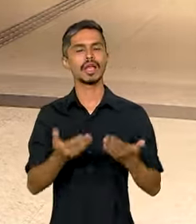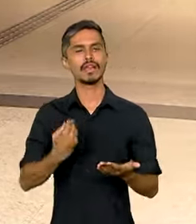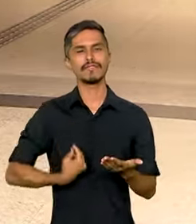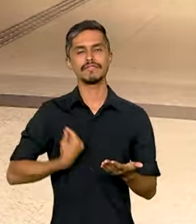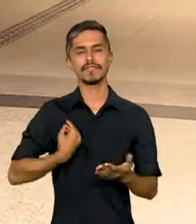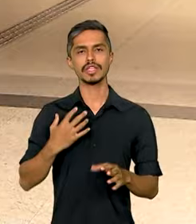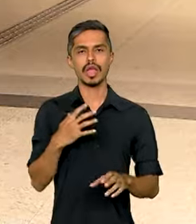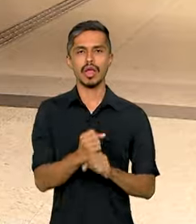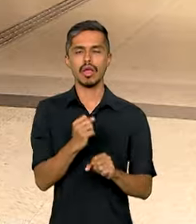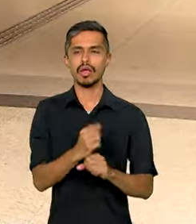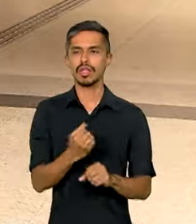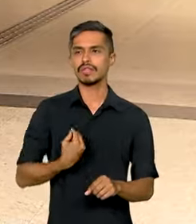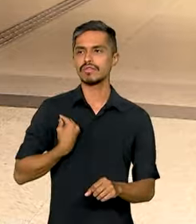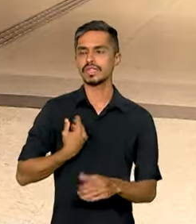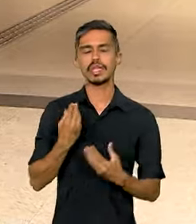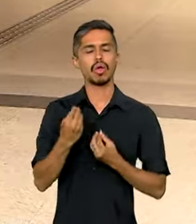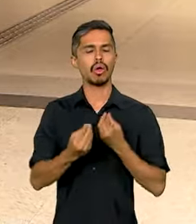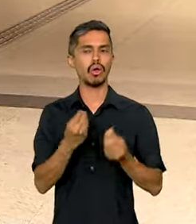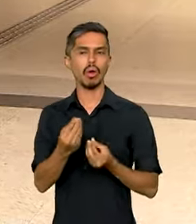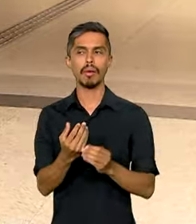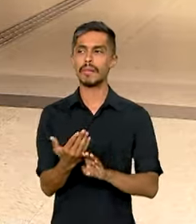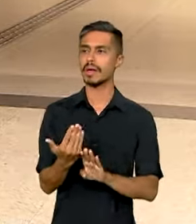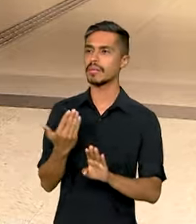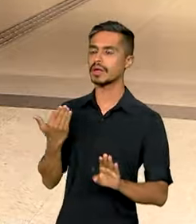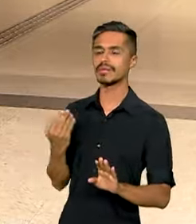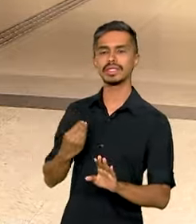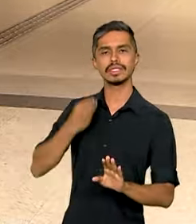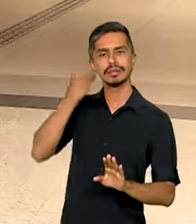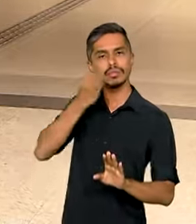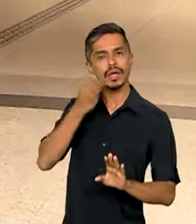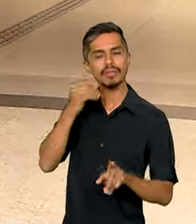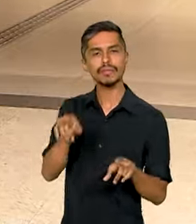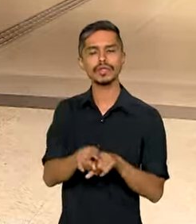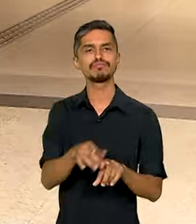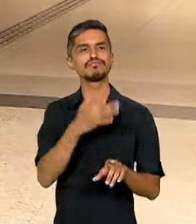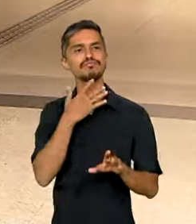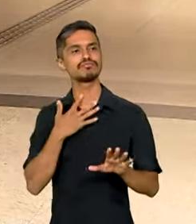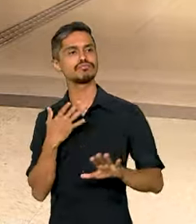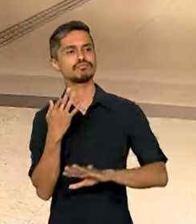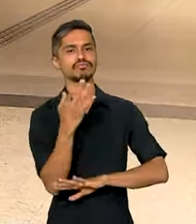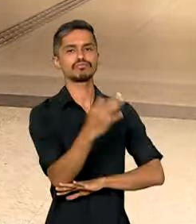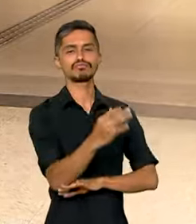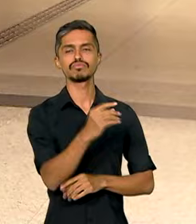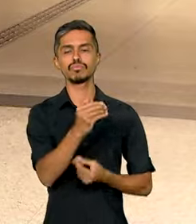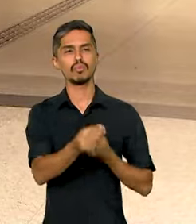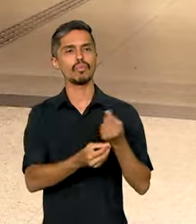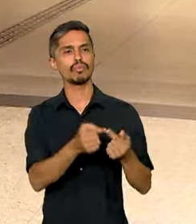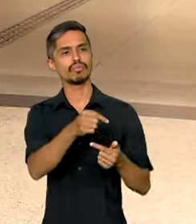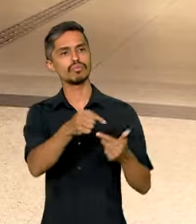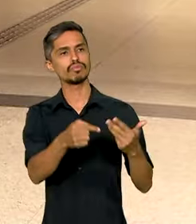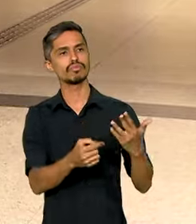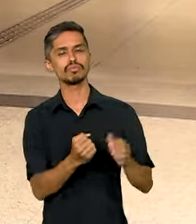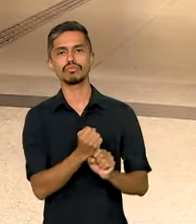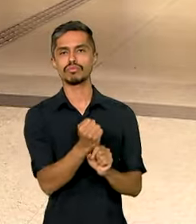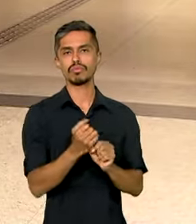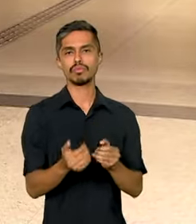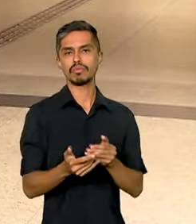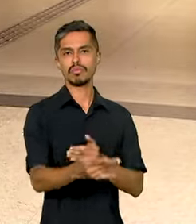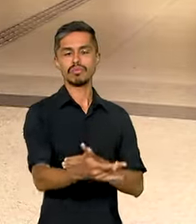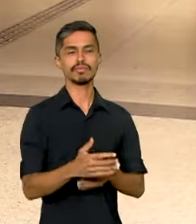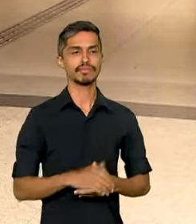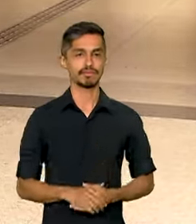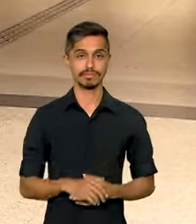vidas, de suas relações, do passado vivido e dos desejos de realizações para o ano que se inicia.